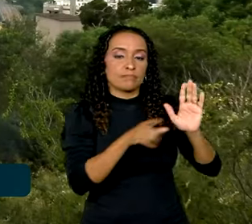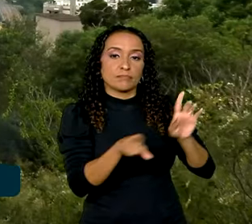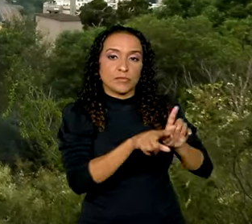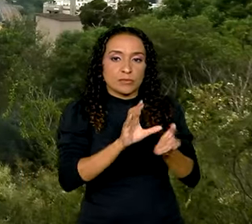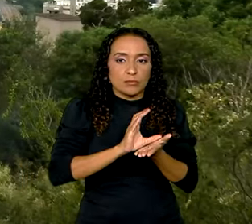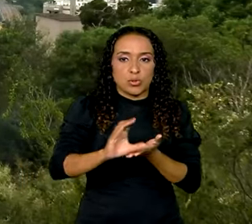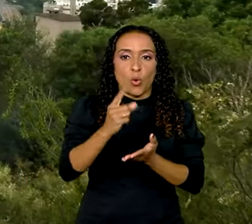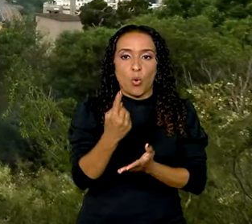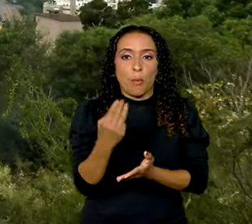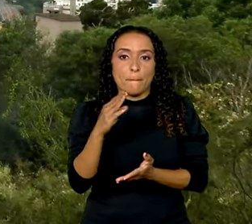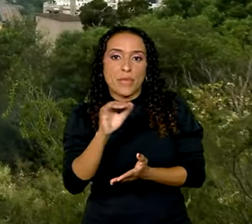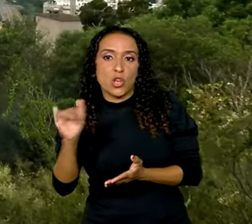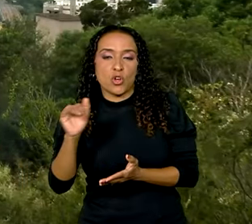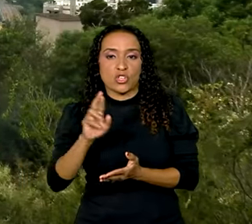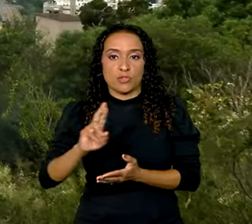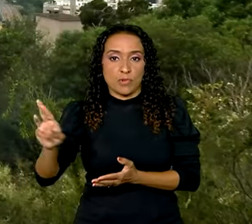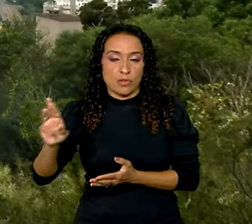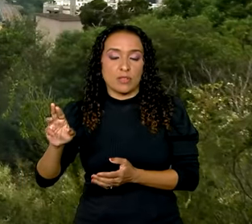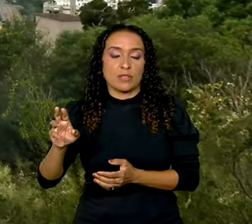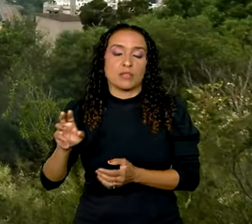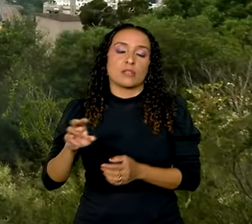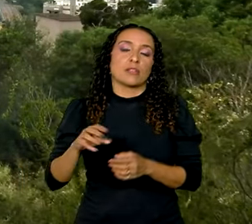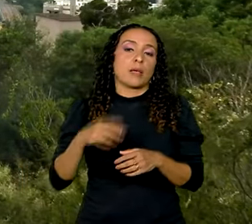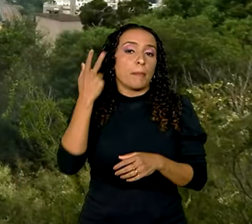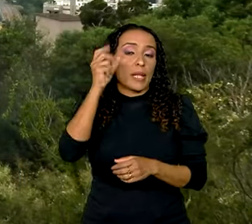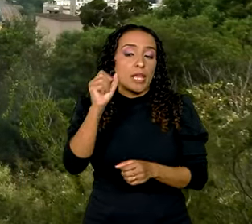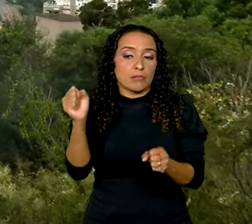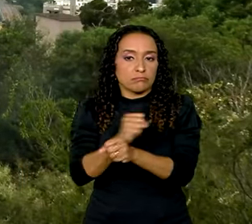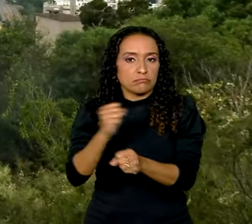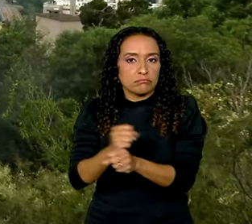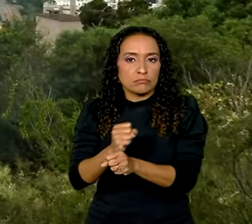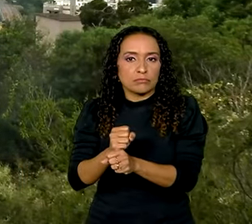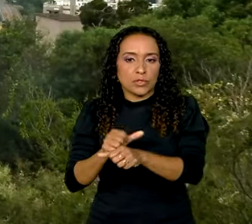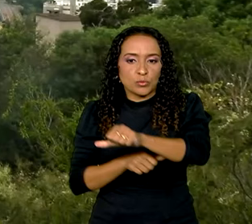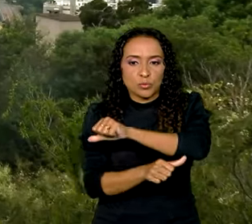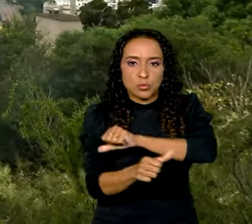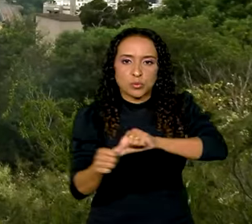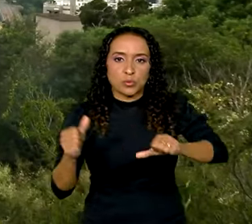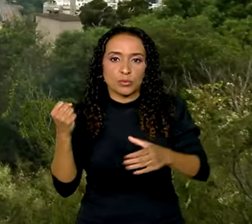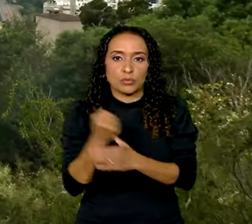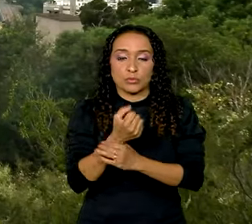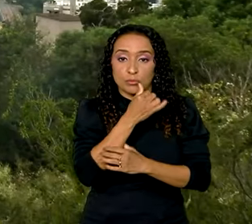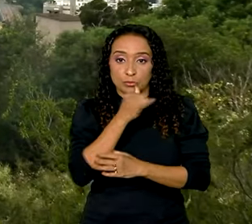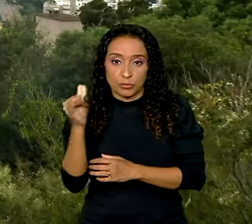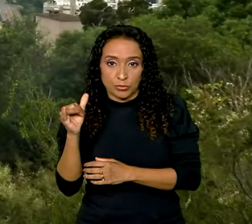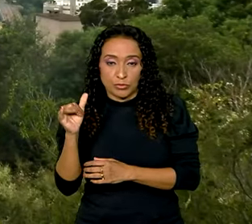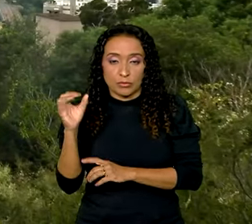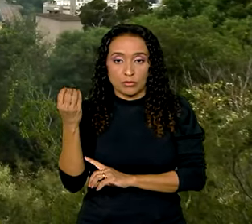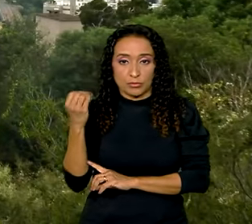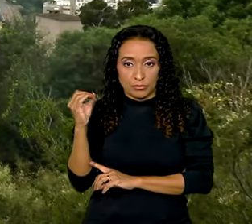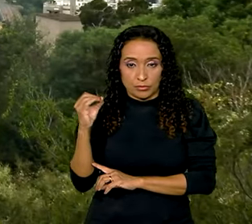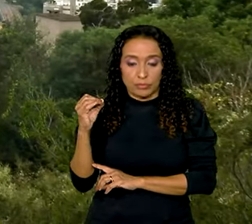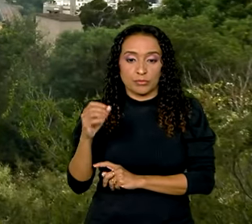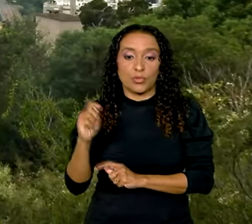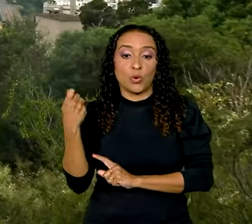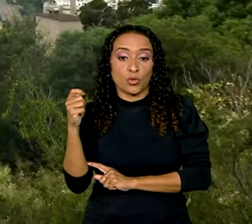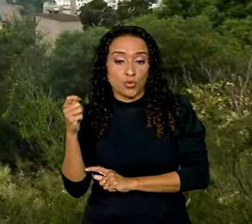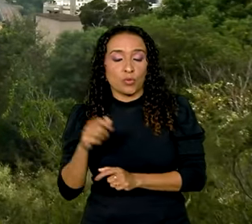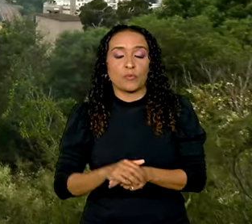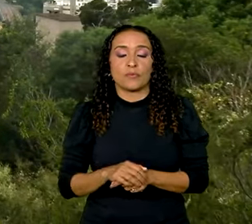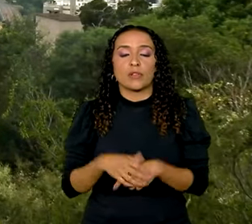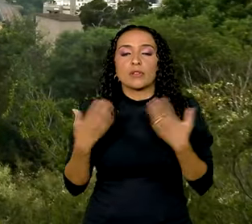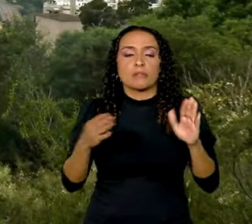de 1 bilhão e 300 milhões de reais para obras de transição e segurança energética no Rio Grande do Sul, como